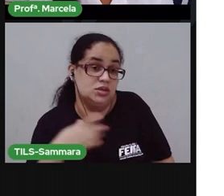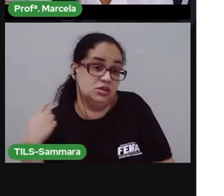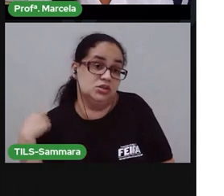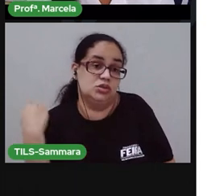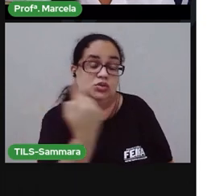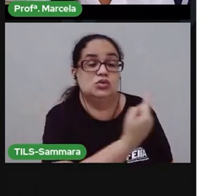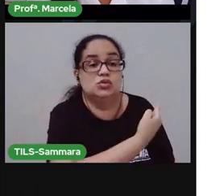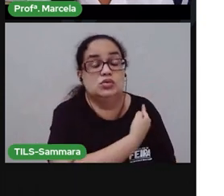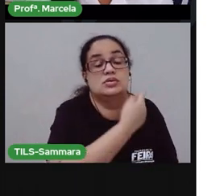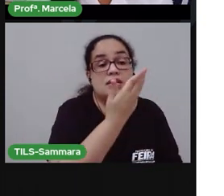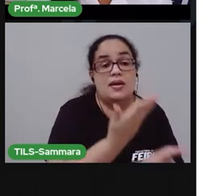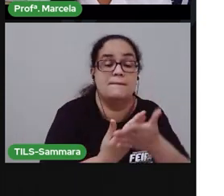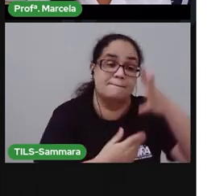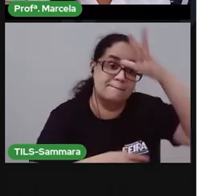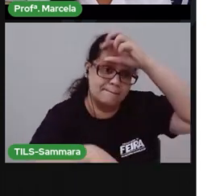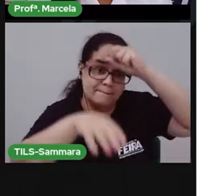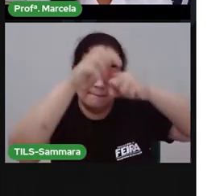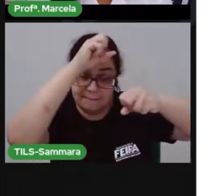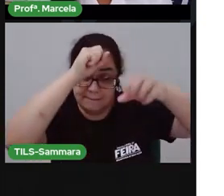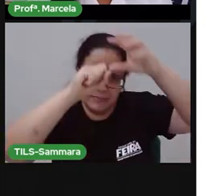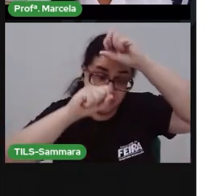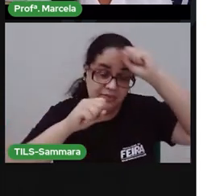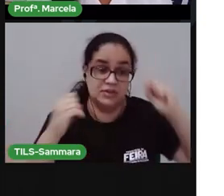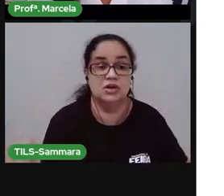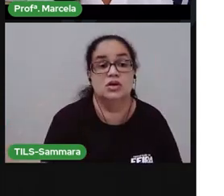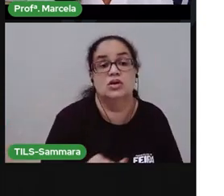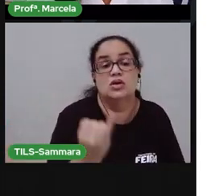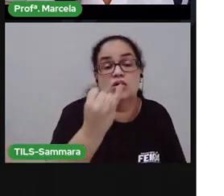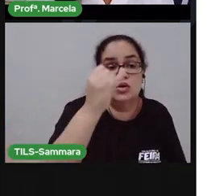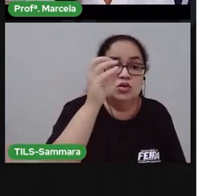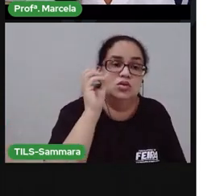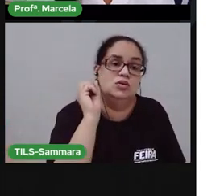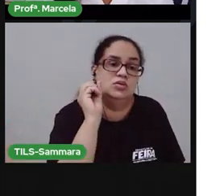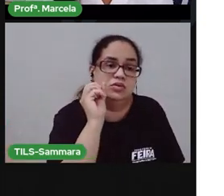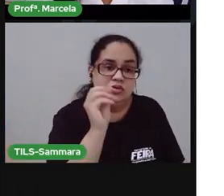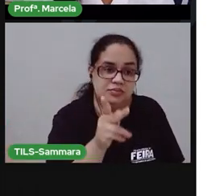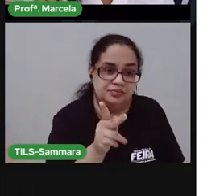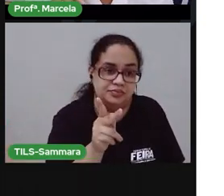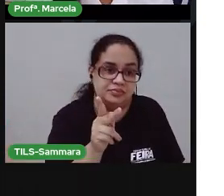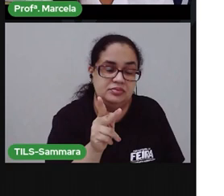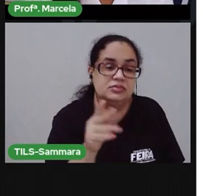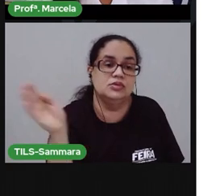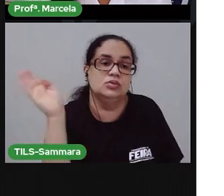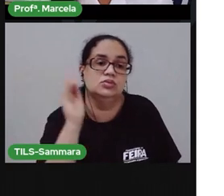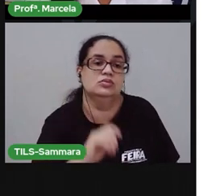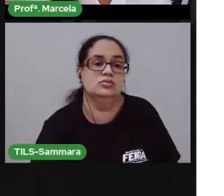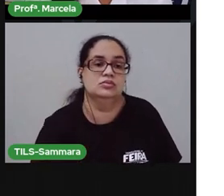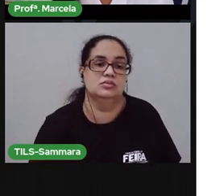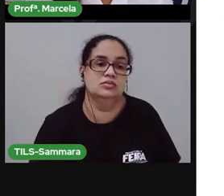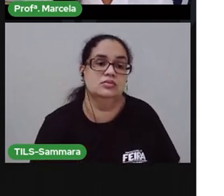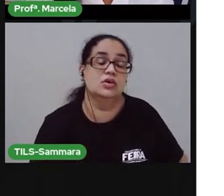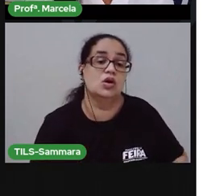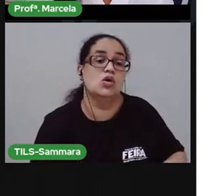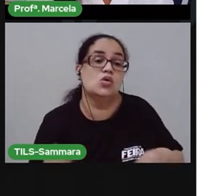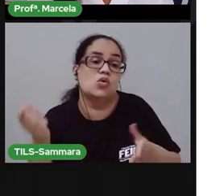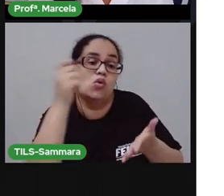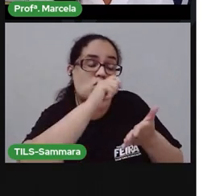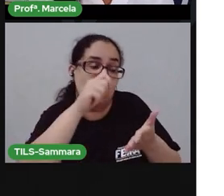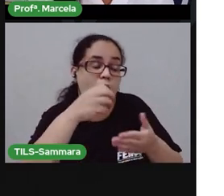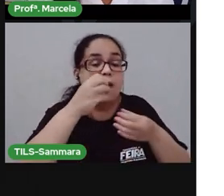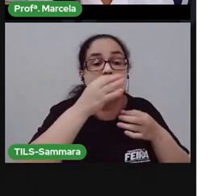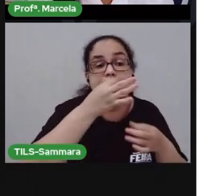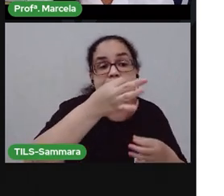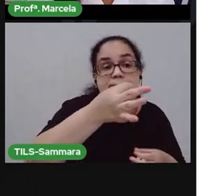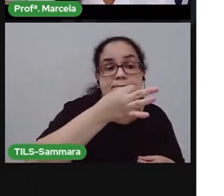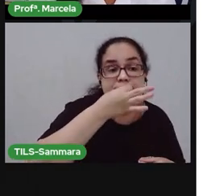e aprendido muito, que é o que importa pra gente. Tá bom? Deixa aí um comentário pra gente saber